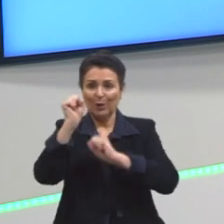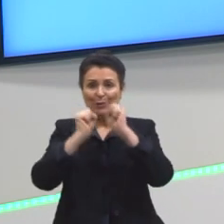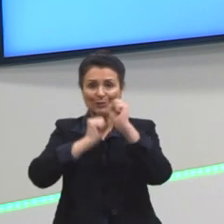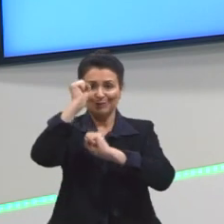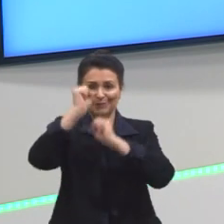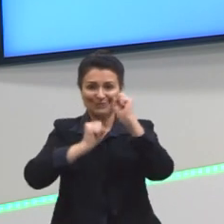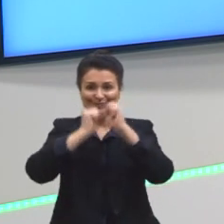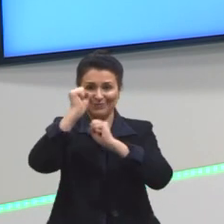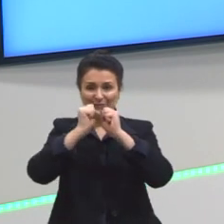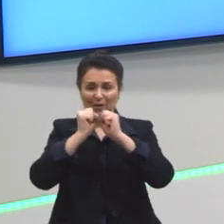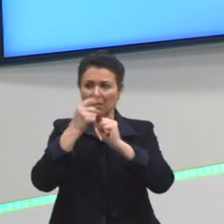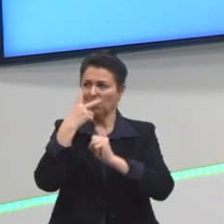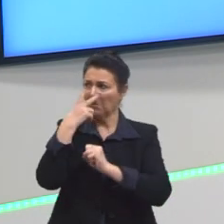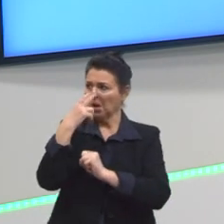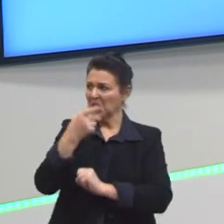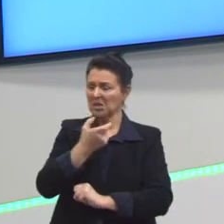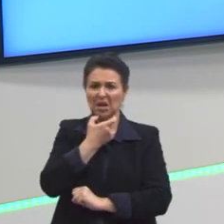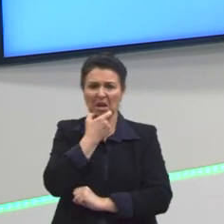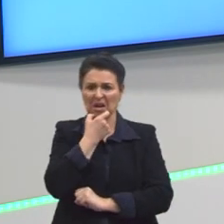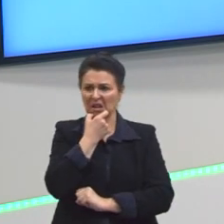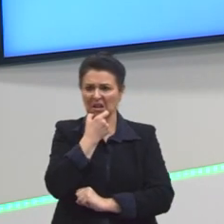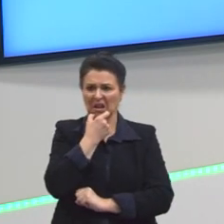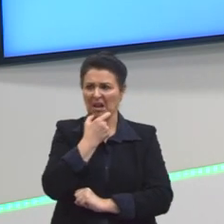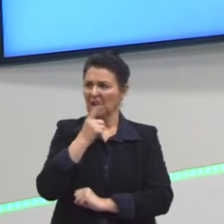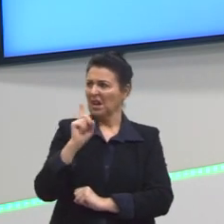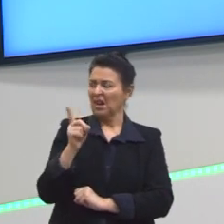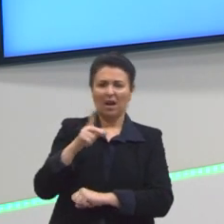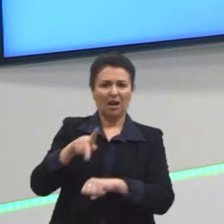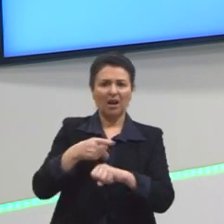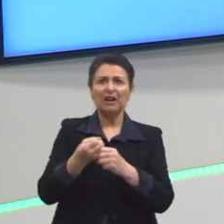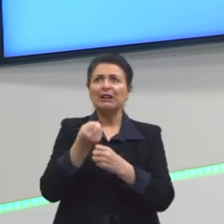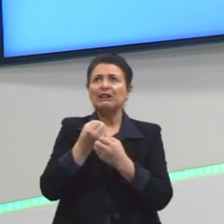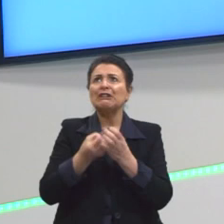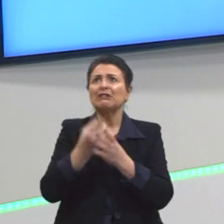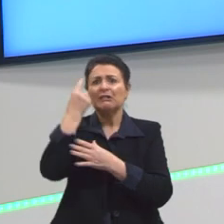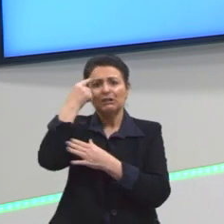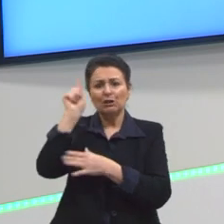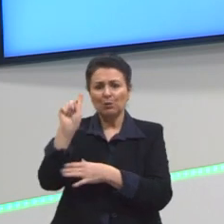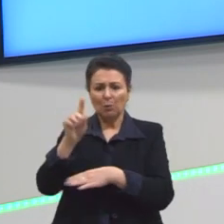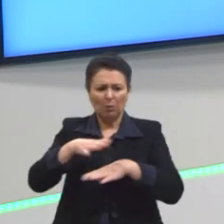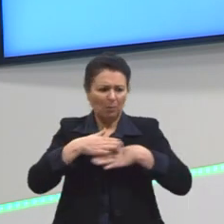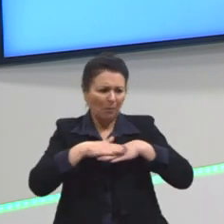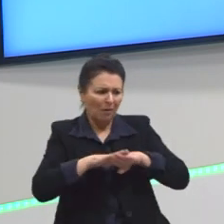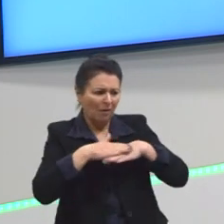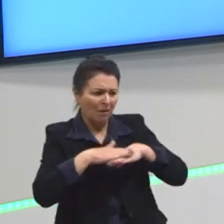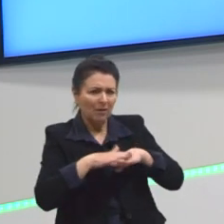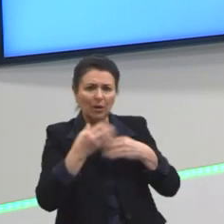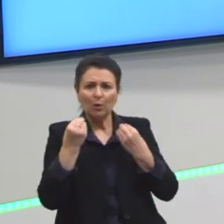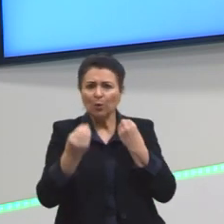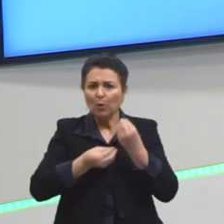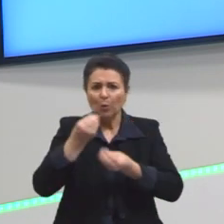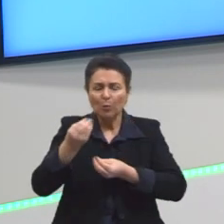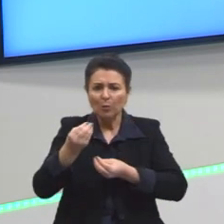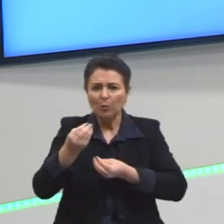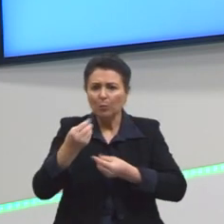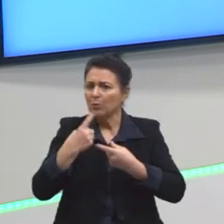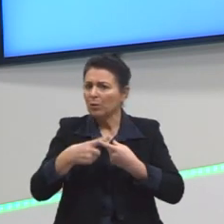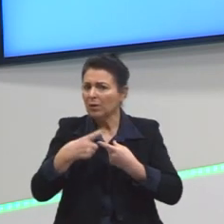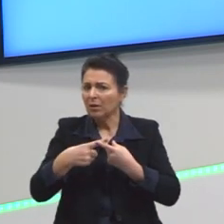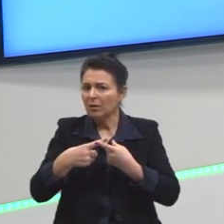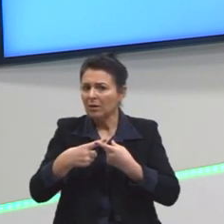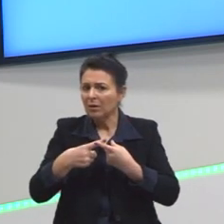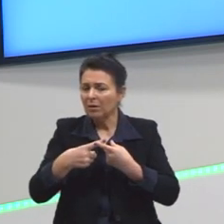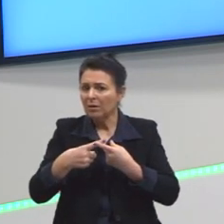Industrial e parece que os ingleses, do nada, inventaram máquinas maravilhosas. Como é que eles tiveram condições materiais para isso?